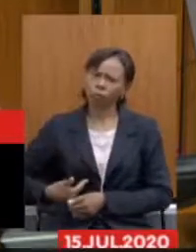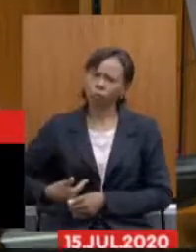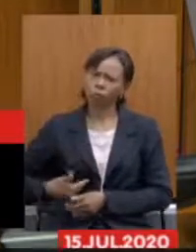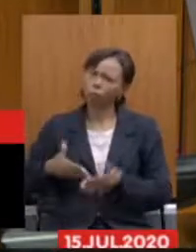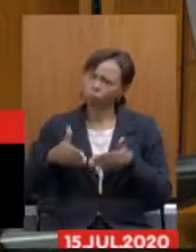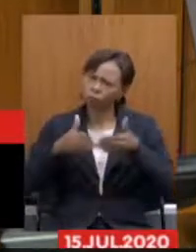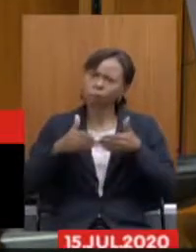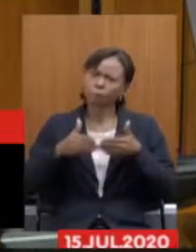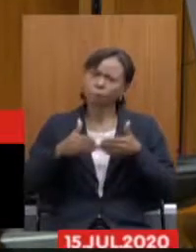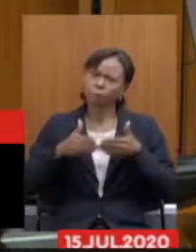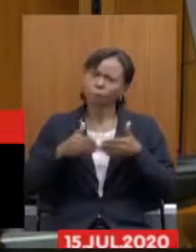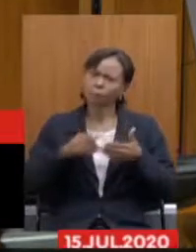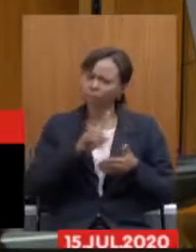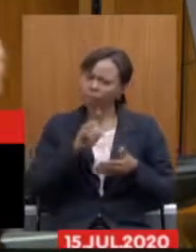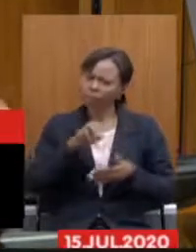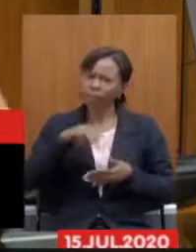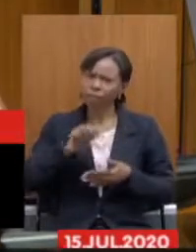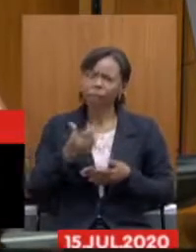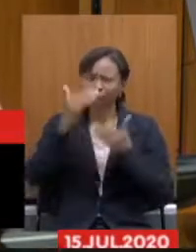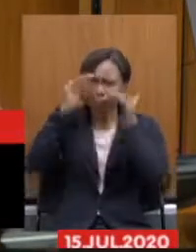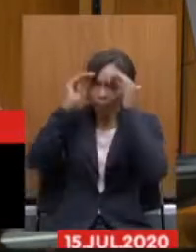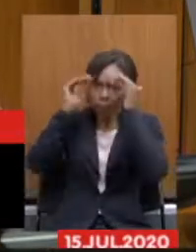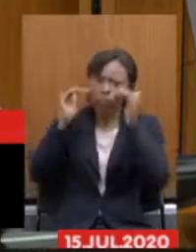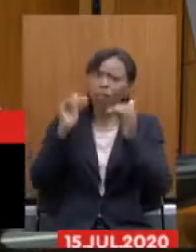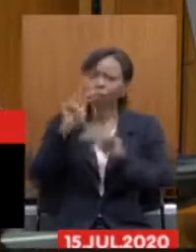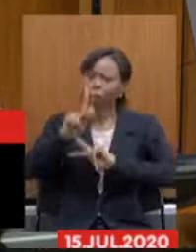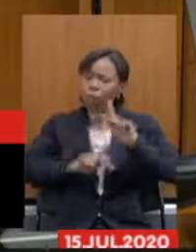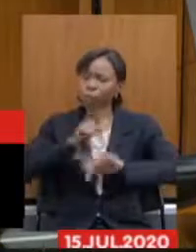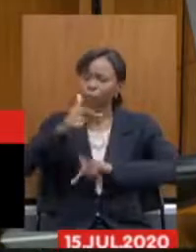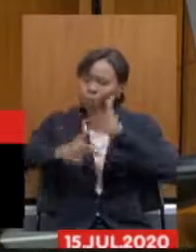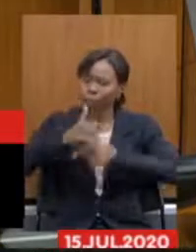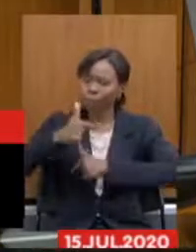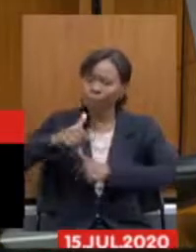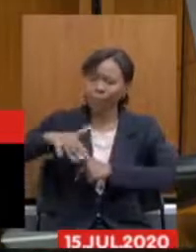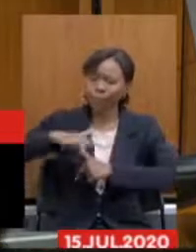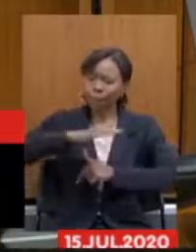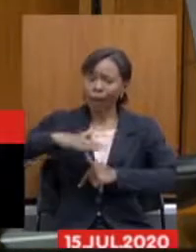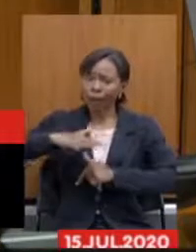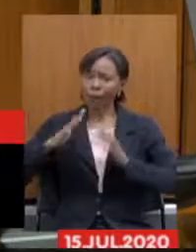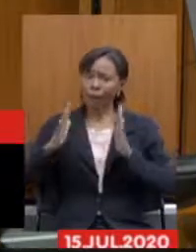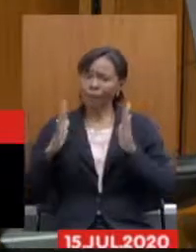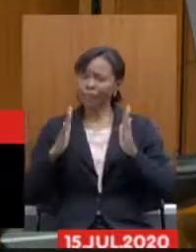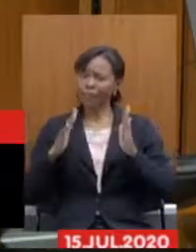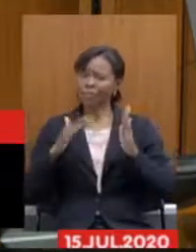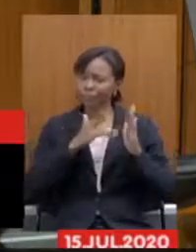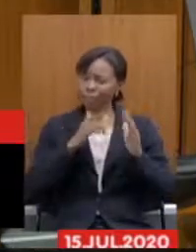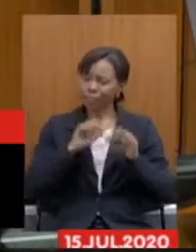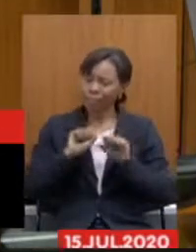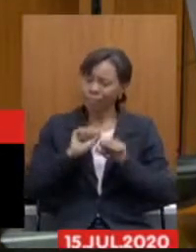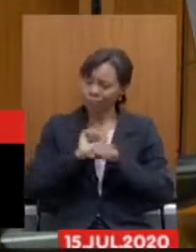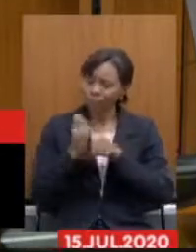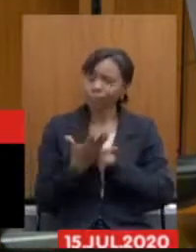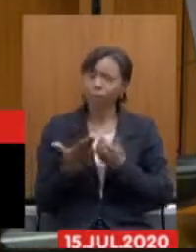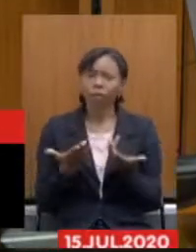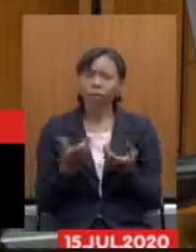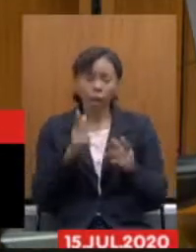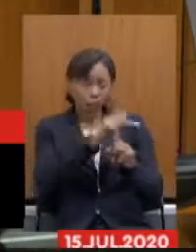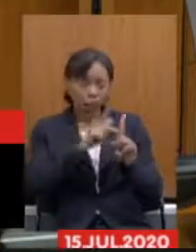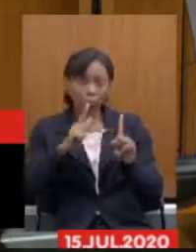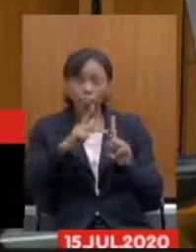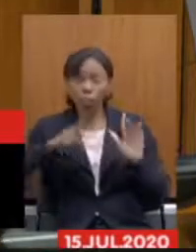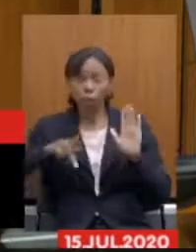respeite aquele que está enfrentando a pandemia e por fim a previdência é nossa a previdência não é sua não